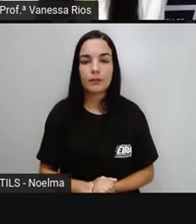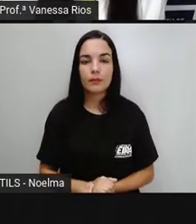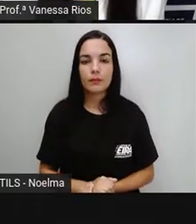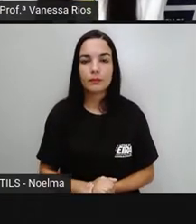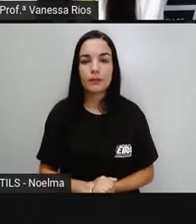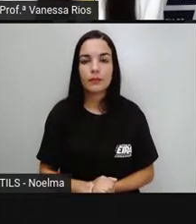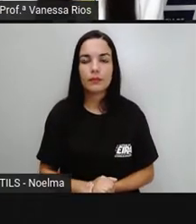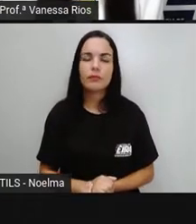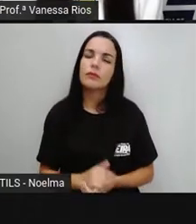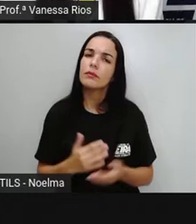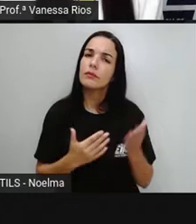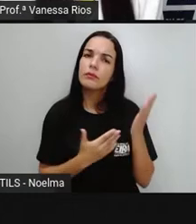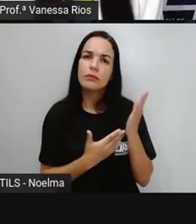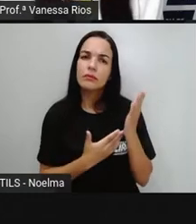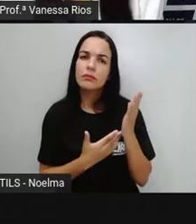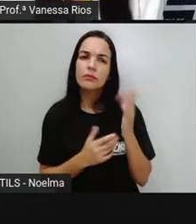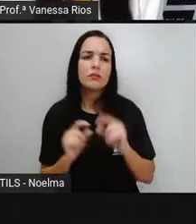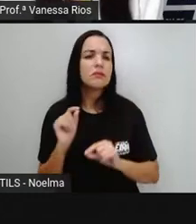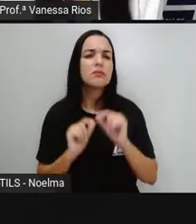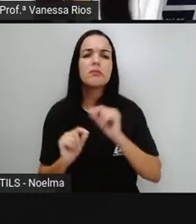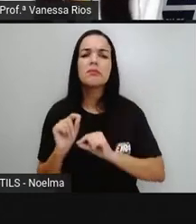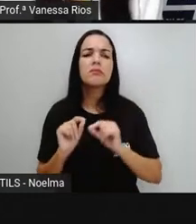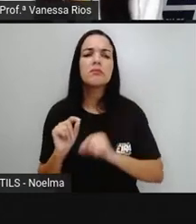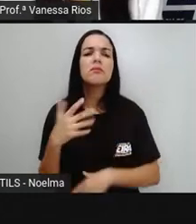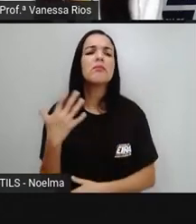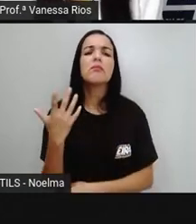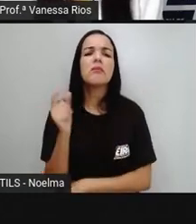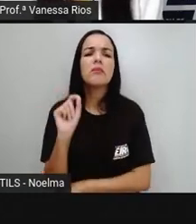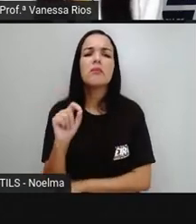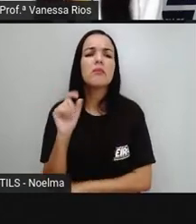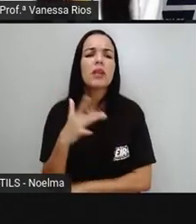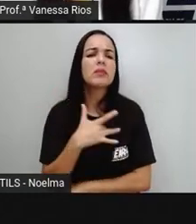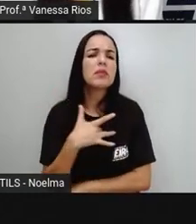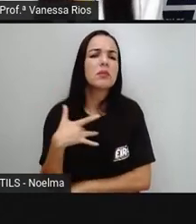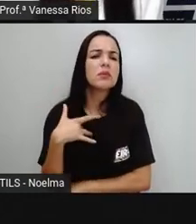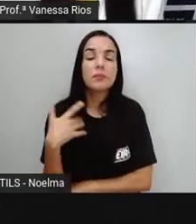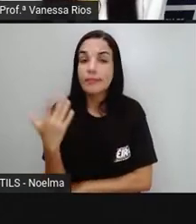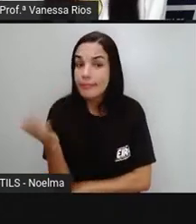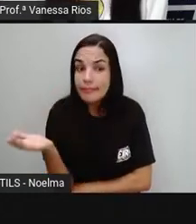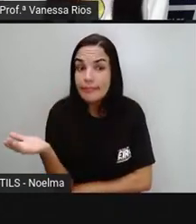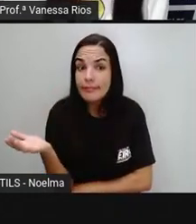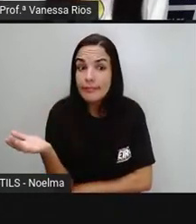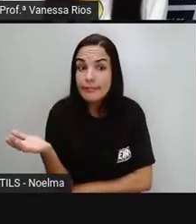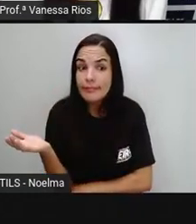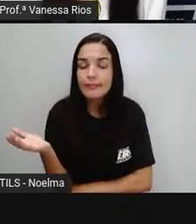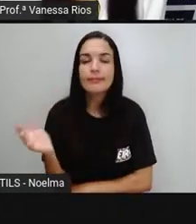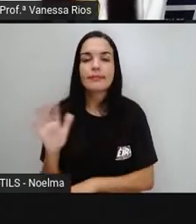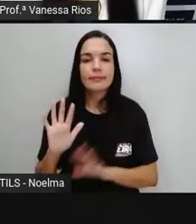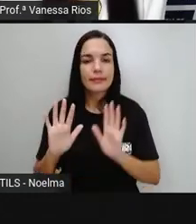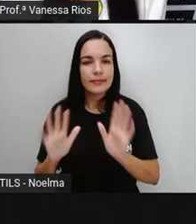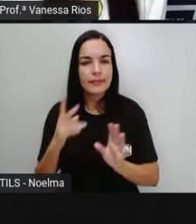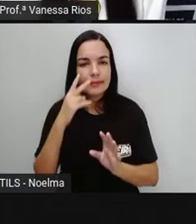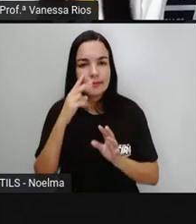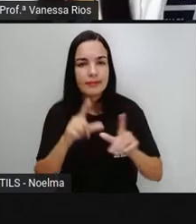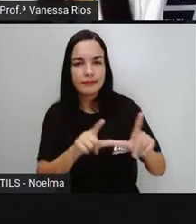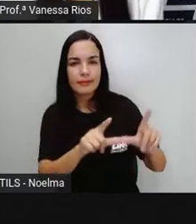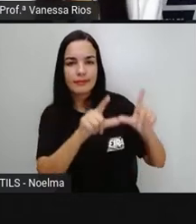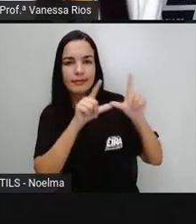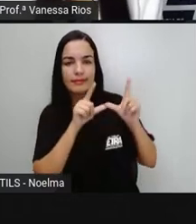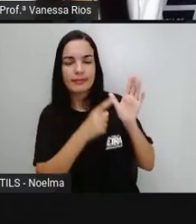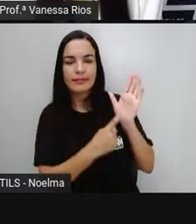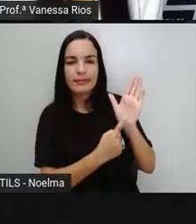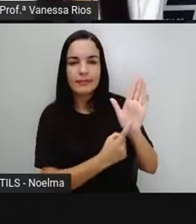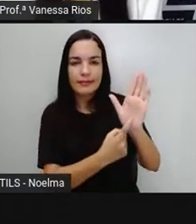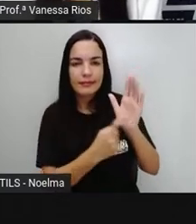E aí o que é saúde Quando a gente Observa aí Essa imagem Que a gente Também já percebeu Já observou Em